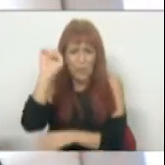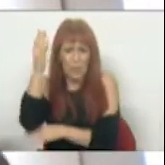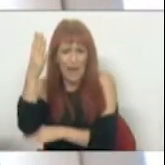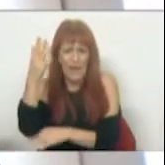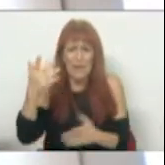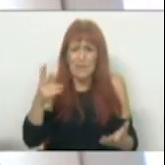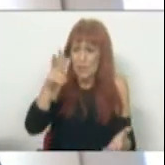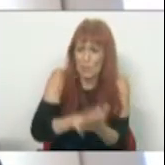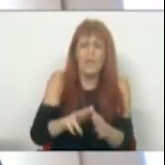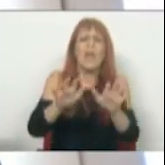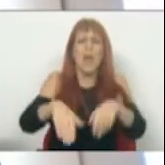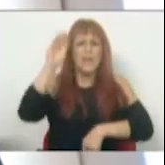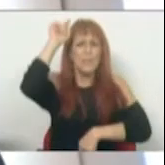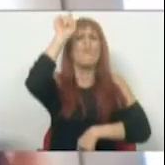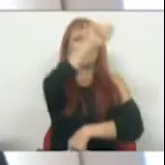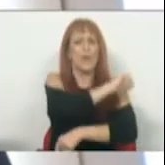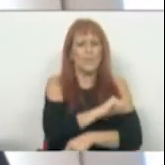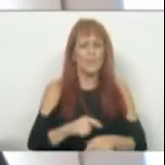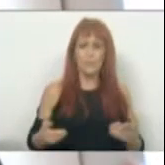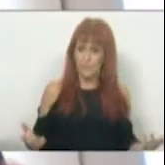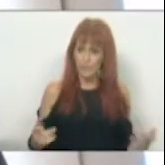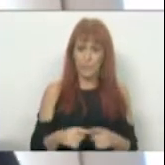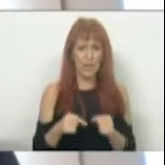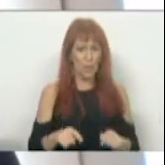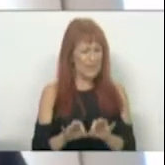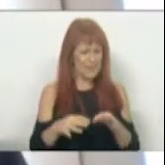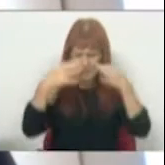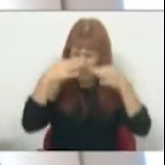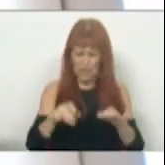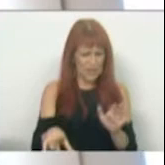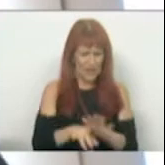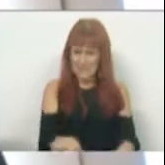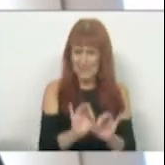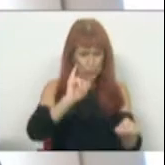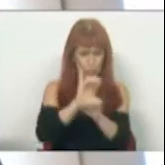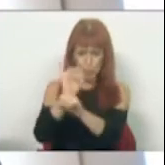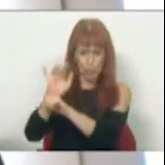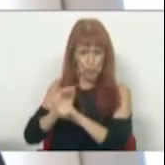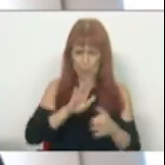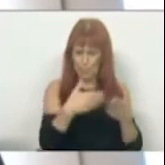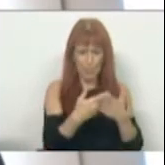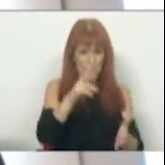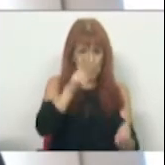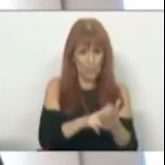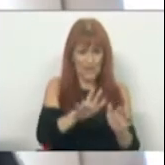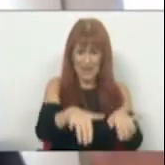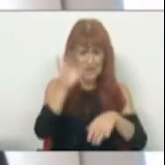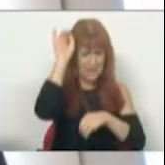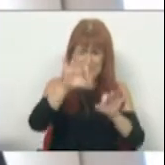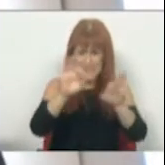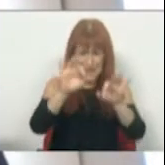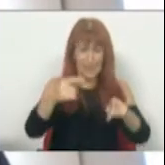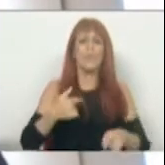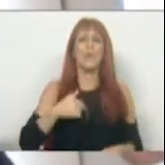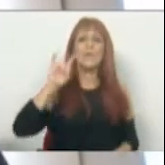mas foi aprovada na Assembleia da República. E, portanto, tem a mesma dignidade legislativa que tem todas as outras propostas aprovadas na Assembleia da República. O que eu quero